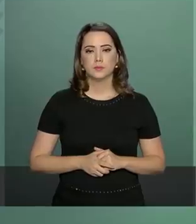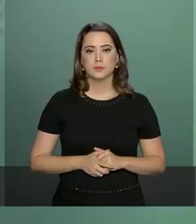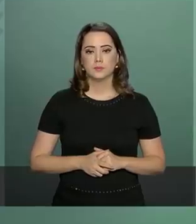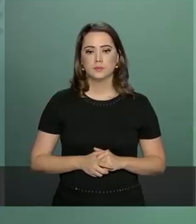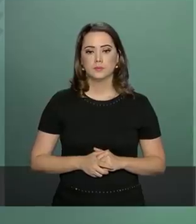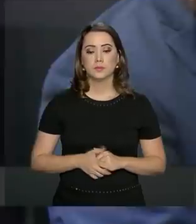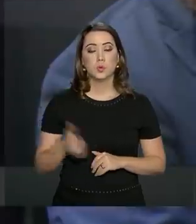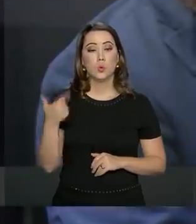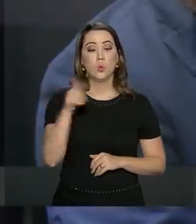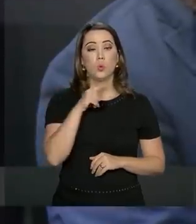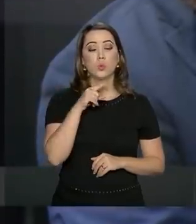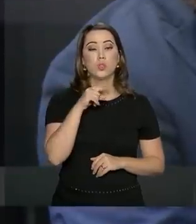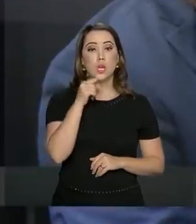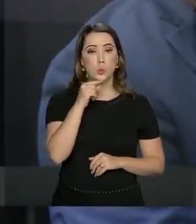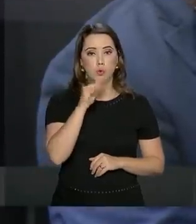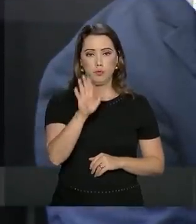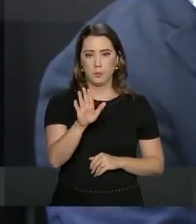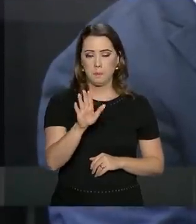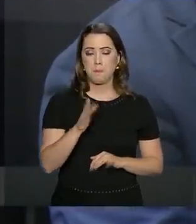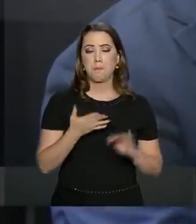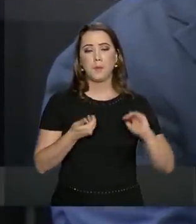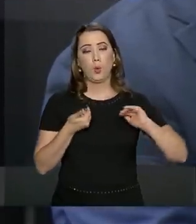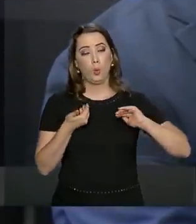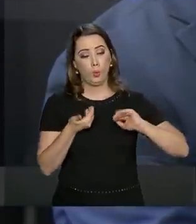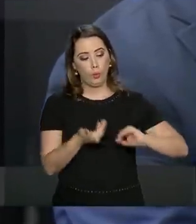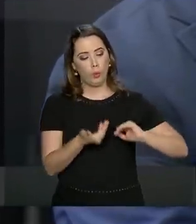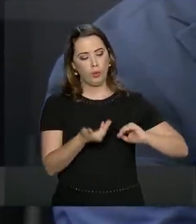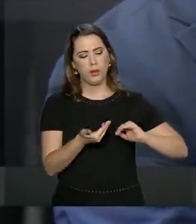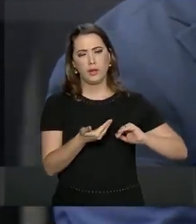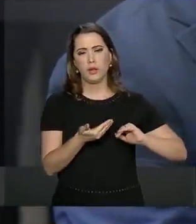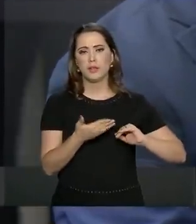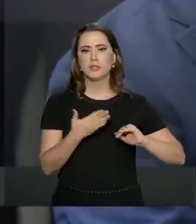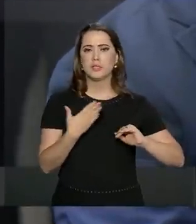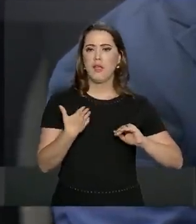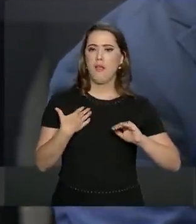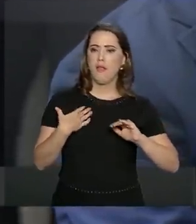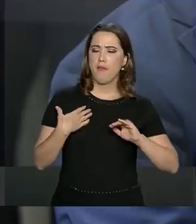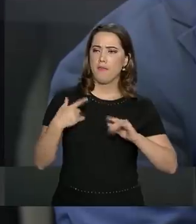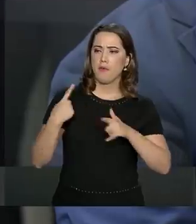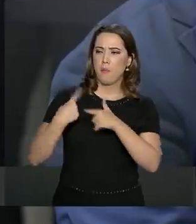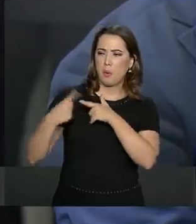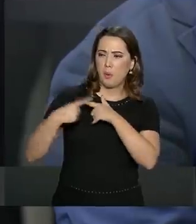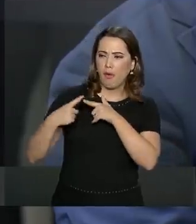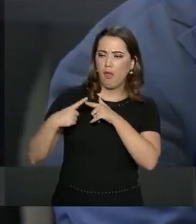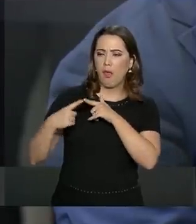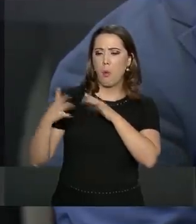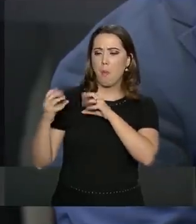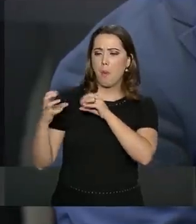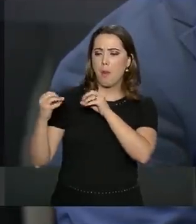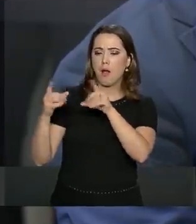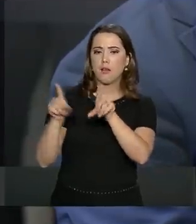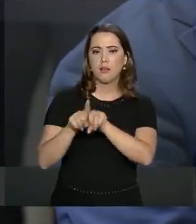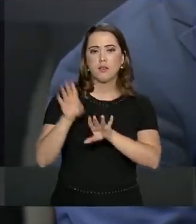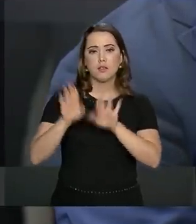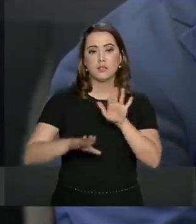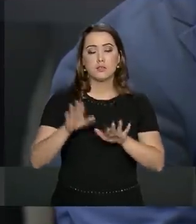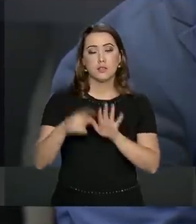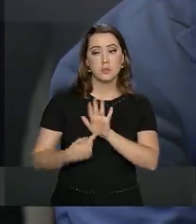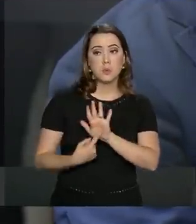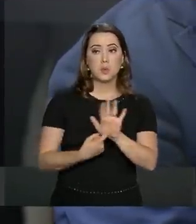Só mais uma dúvida em relação ao Congresso, diante desses desentendimentos, de declarações que mostram que algumas arestas têm que ser aparadas.